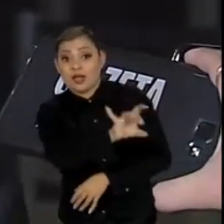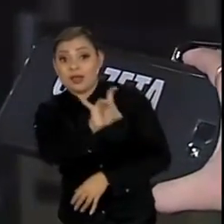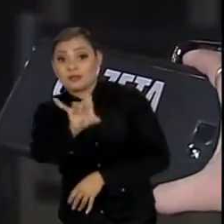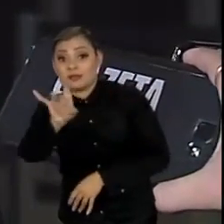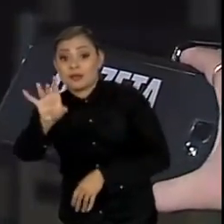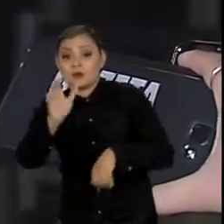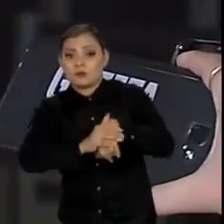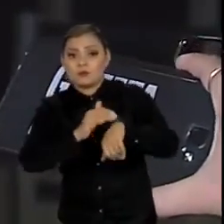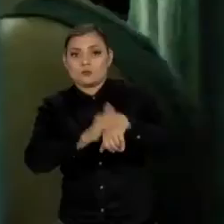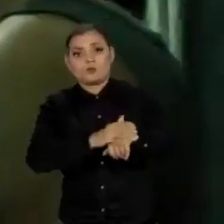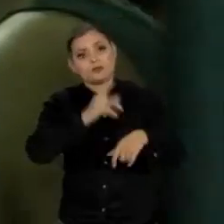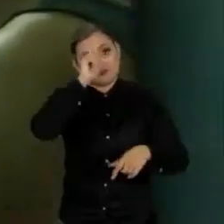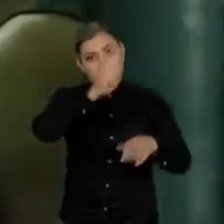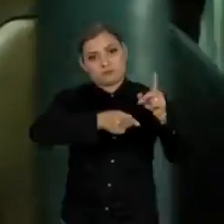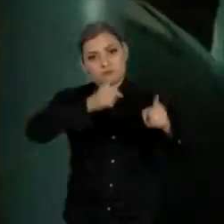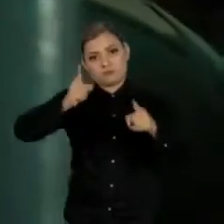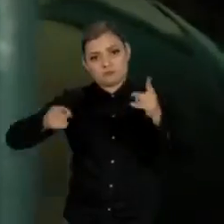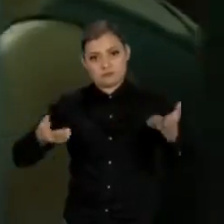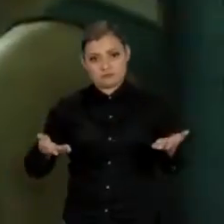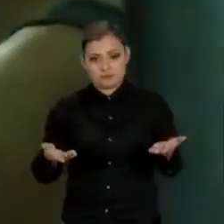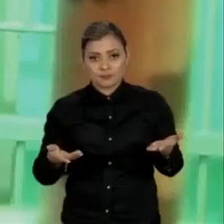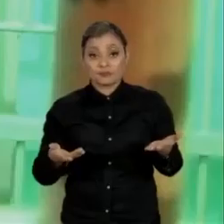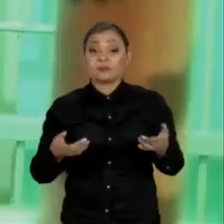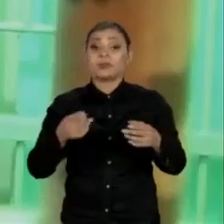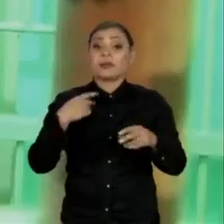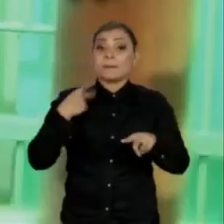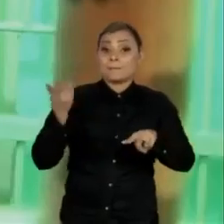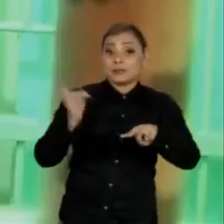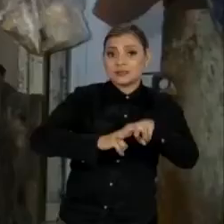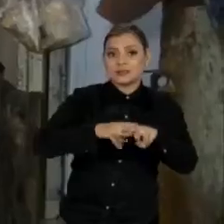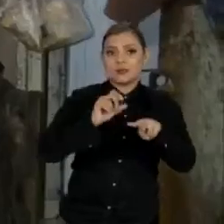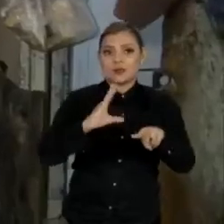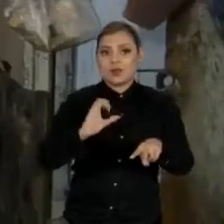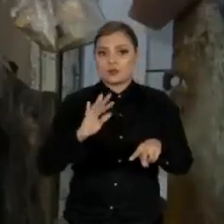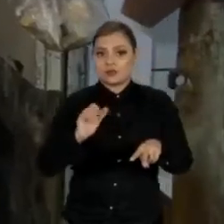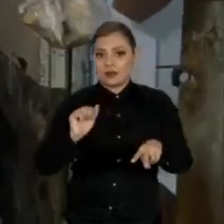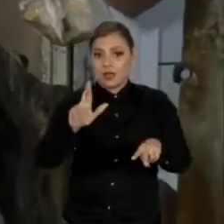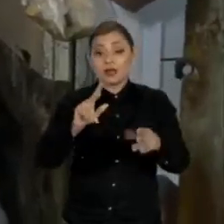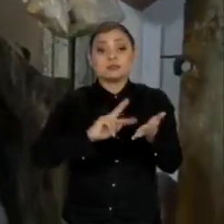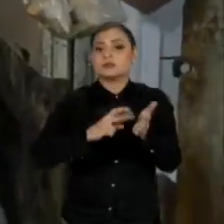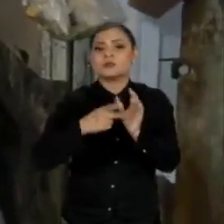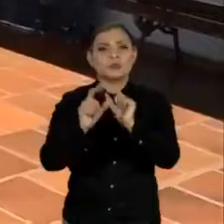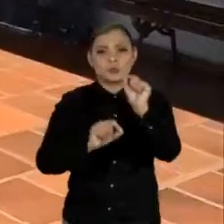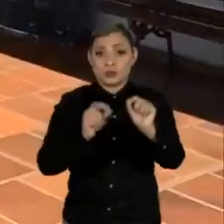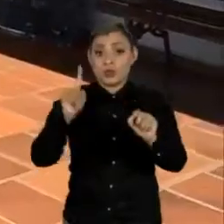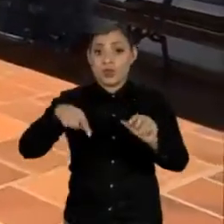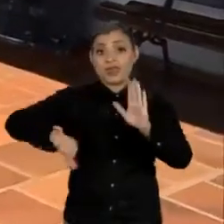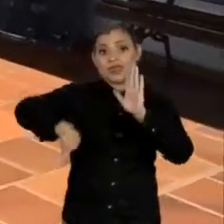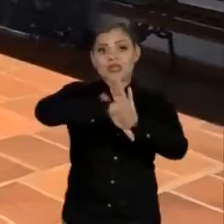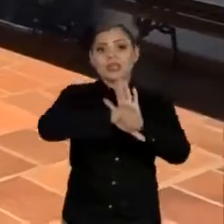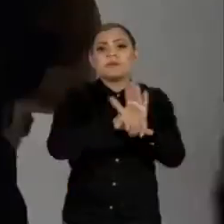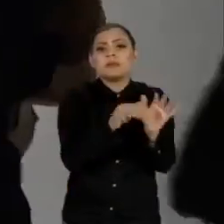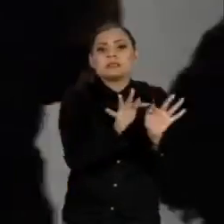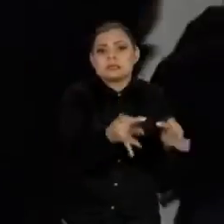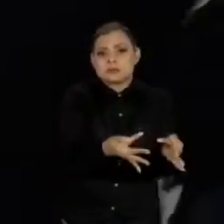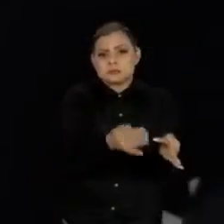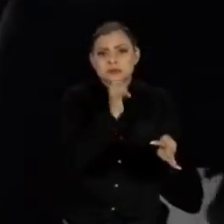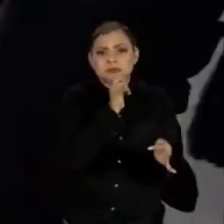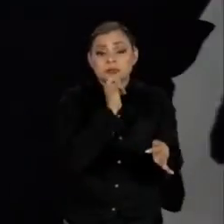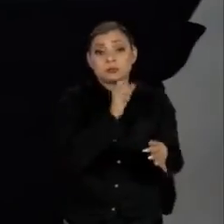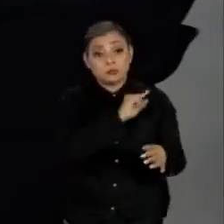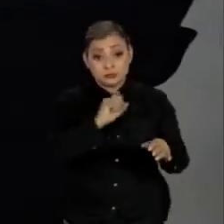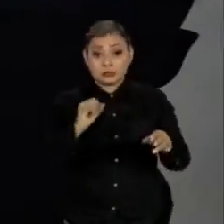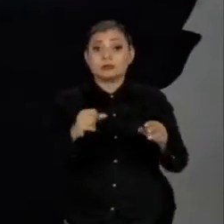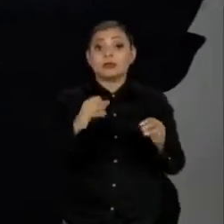as prisões cautelares. Prisões cautelares são geralmente aplicadas em casos de crimes hediondos ou em